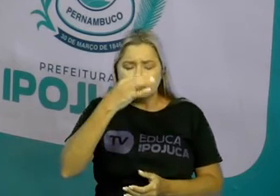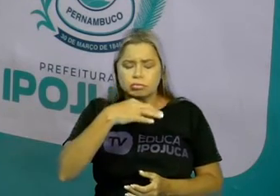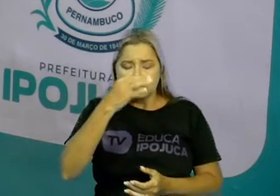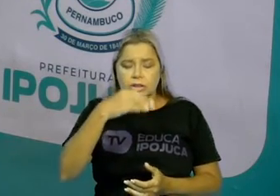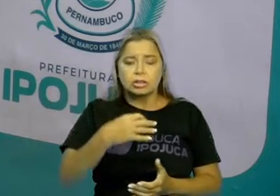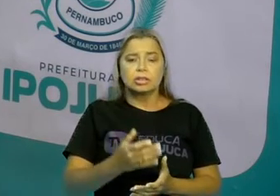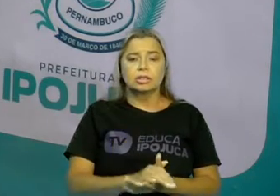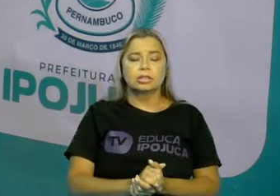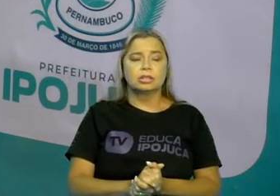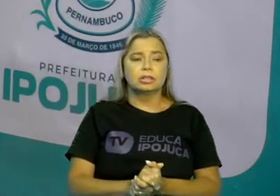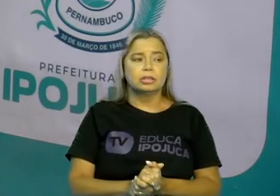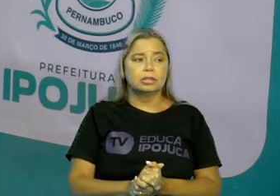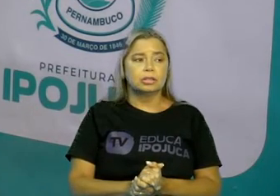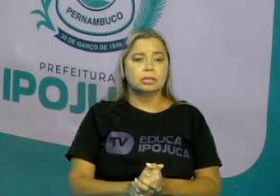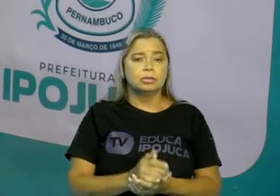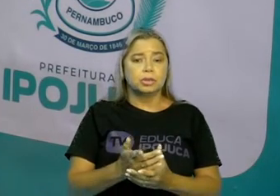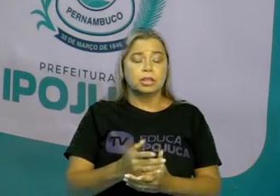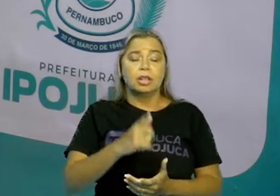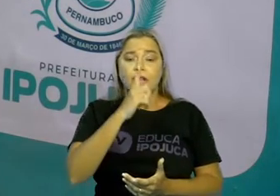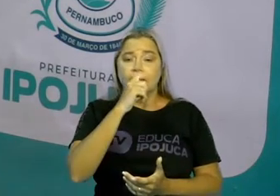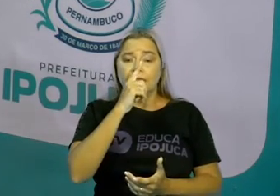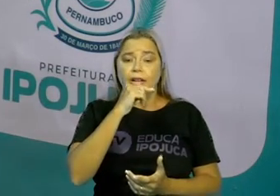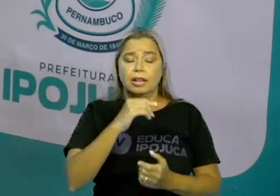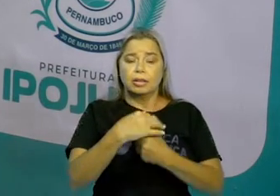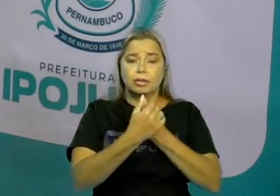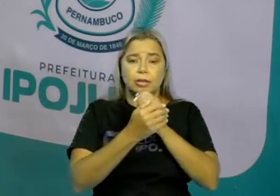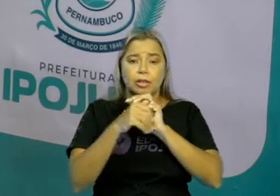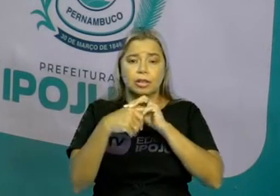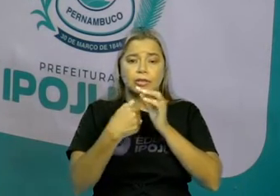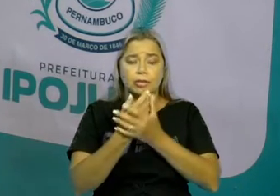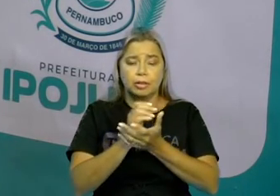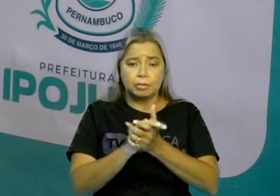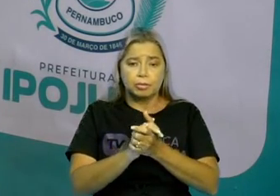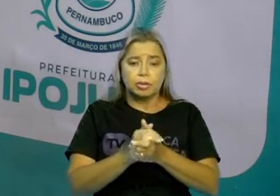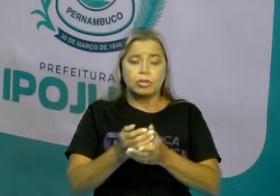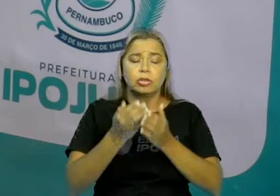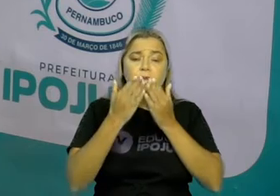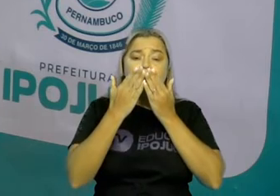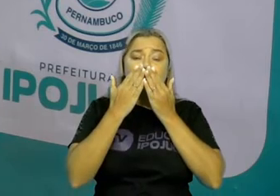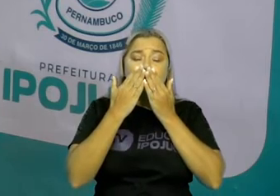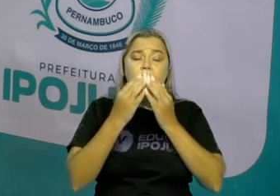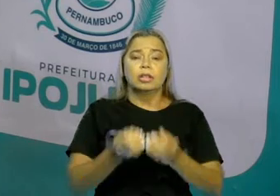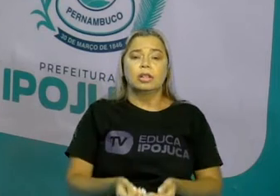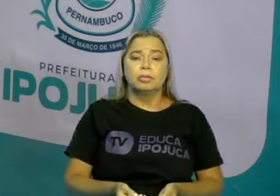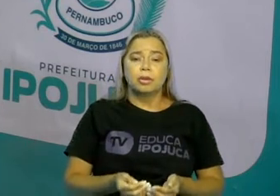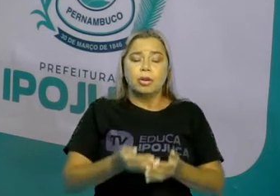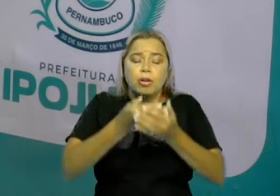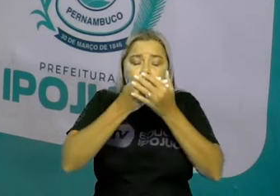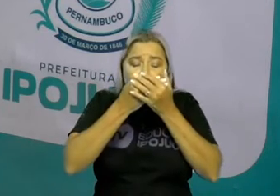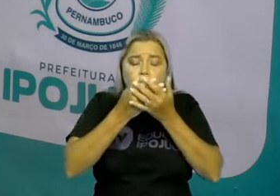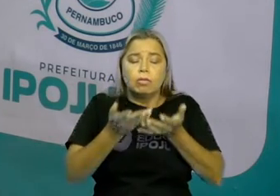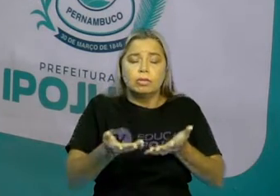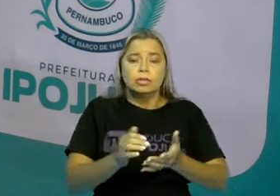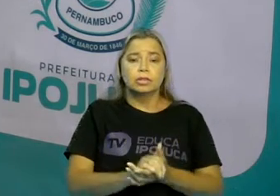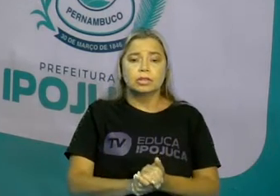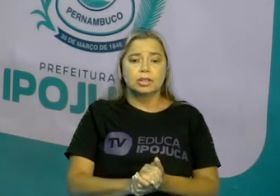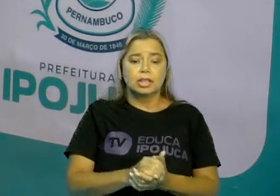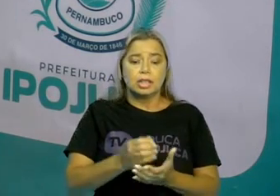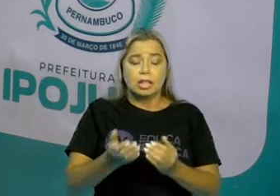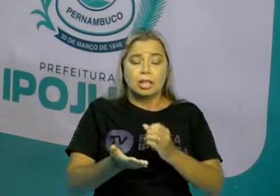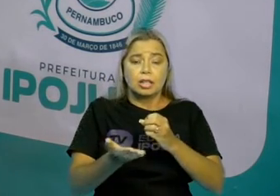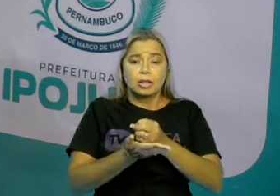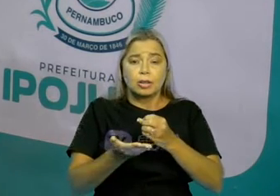E aí, os cuidados de lavar as mãos, de usar um lenço na hora de tossir, de espirrar, de não compartilhar